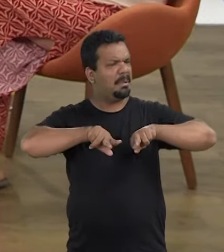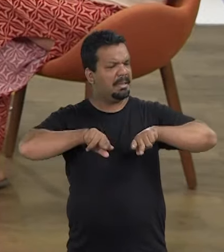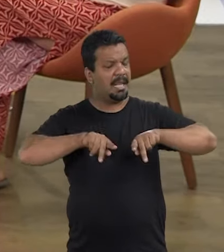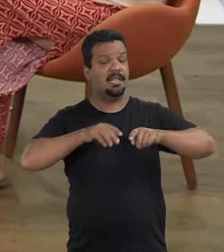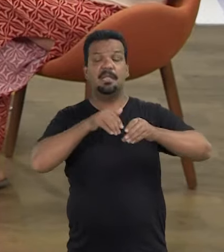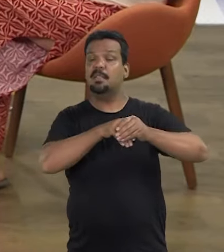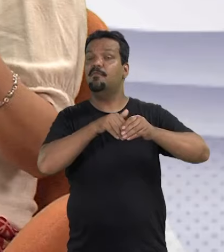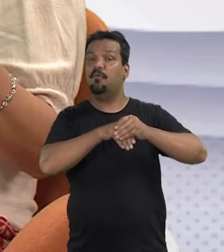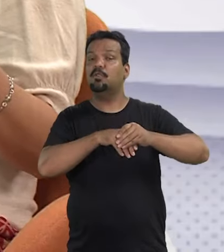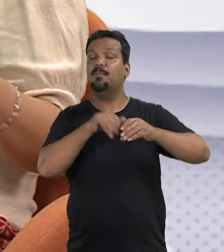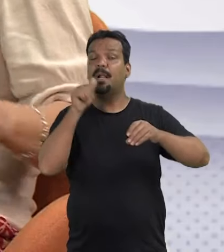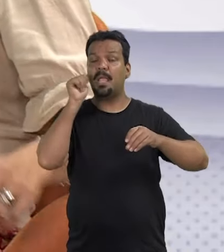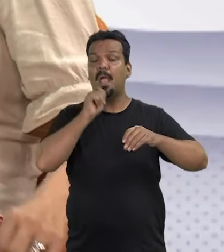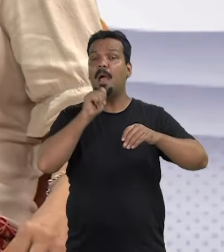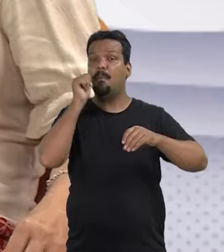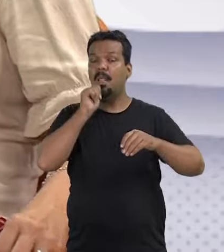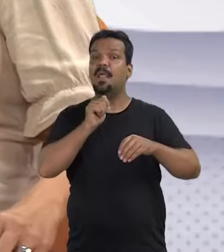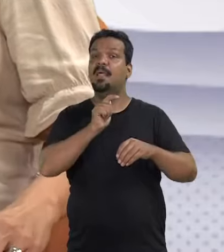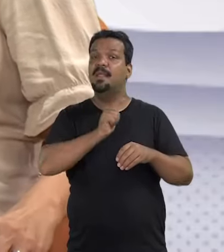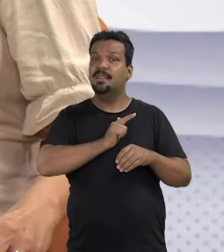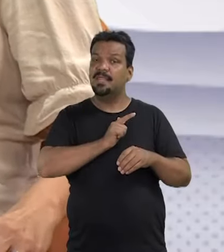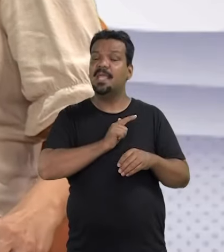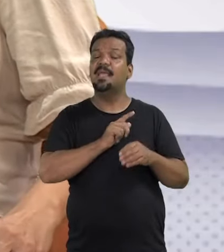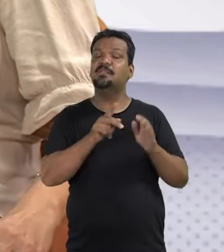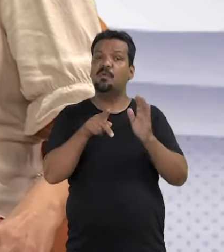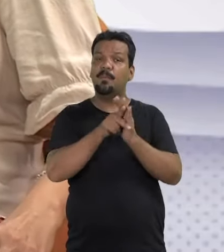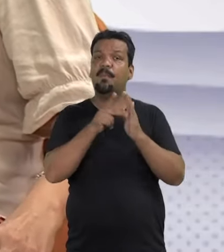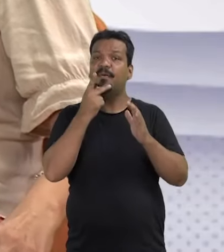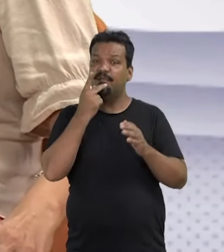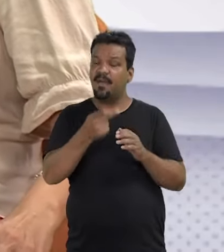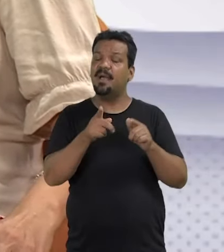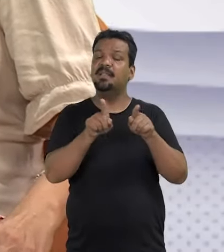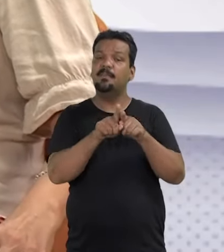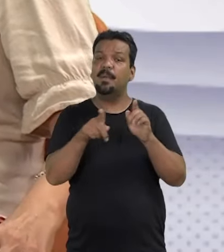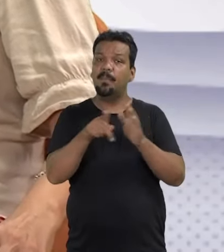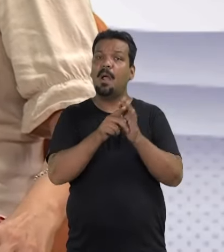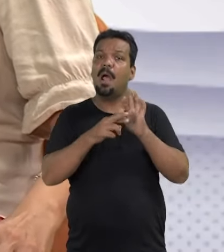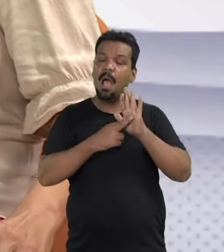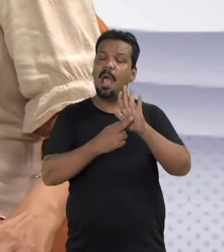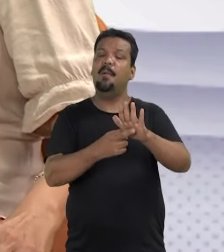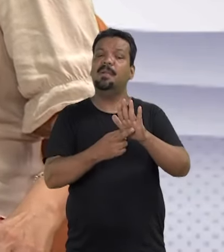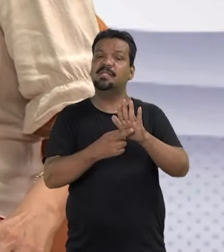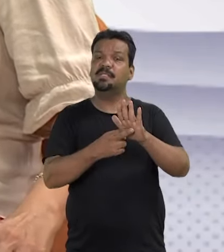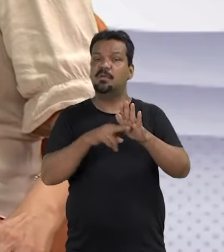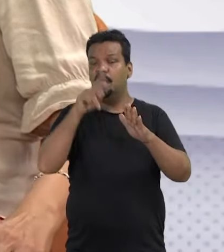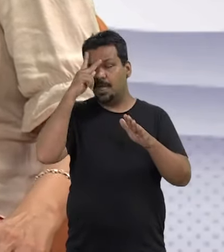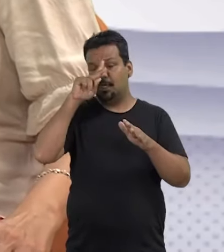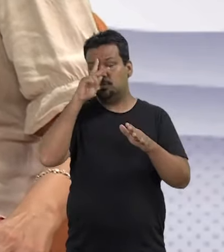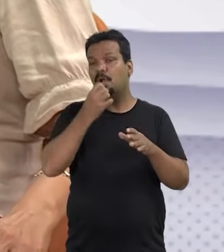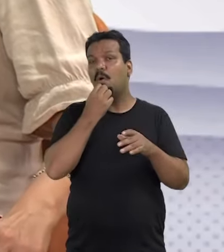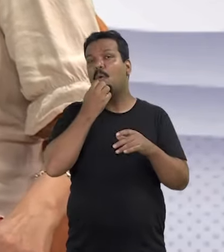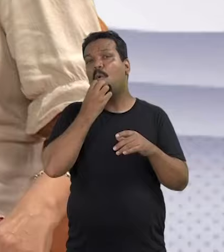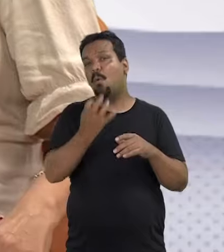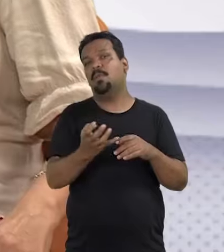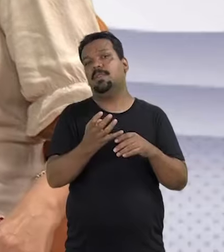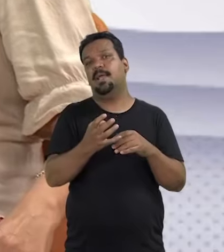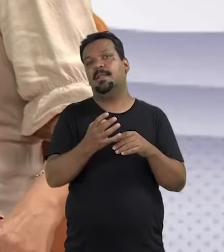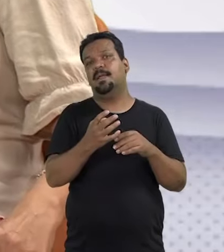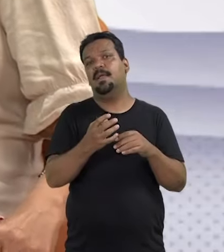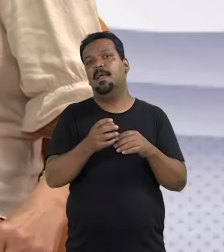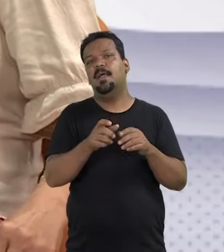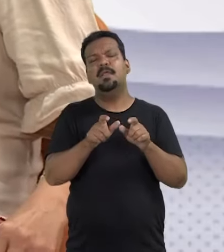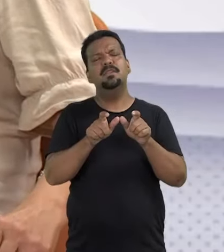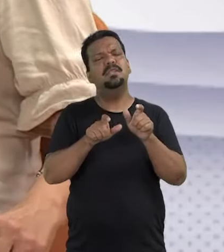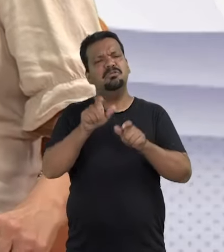pluralidade e diversidade de vozes para que a mulher tenha a sua fala, a sua representação, a sua história contada de